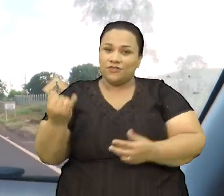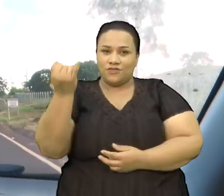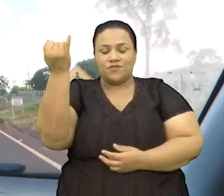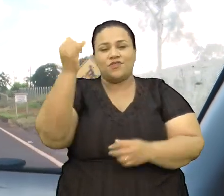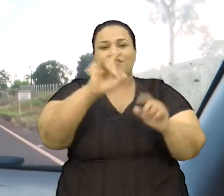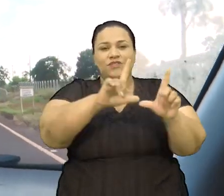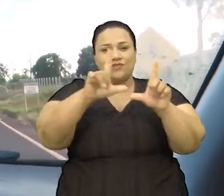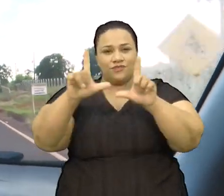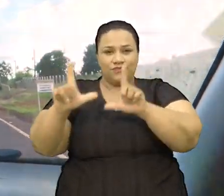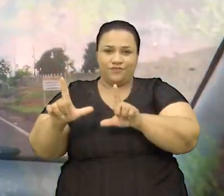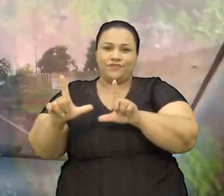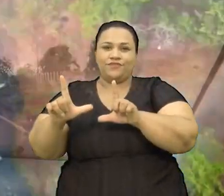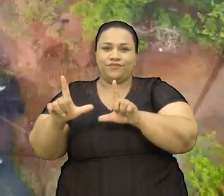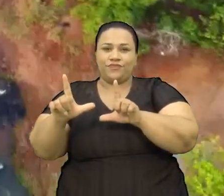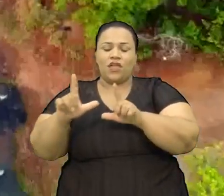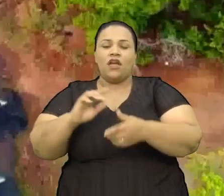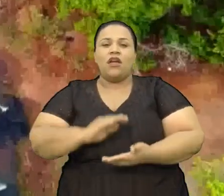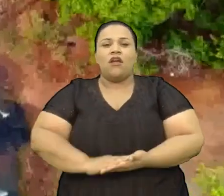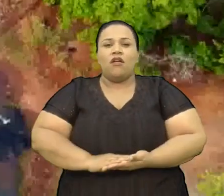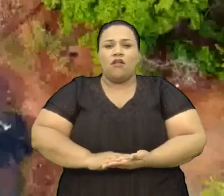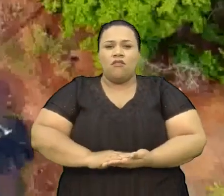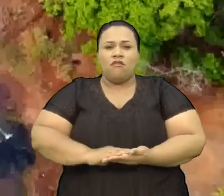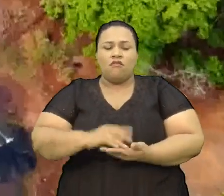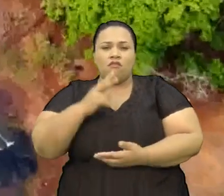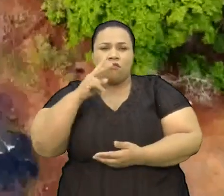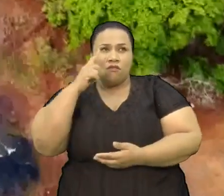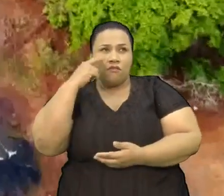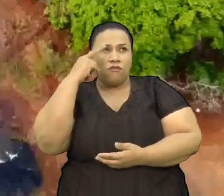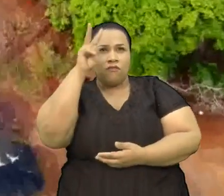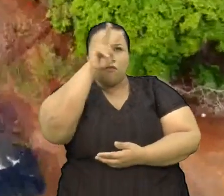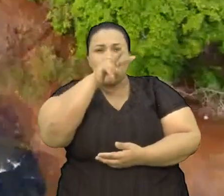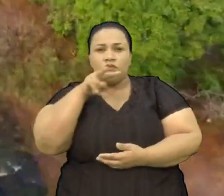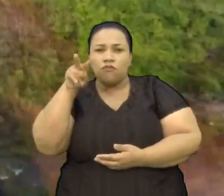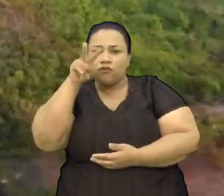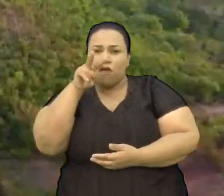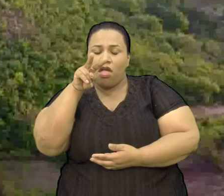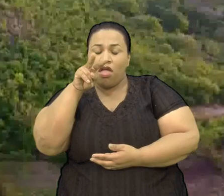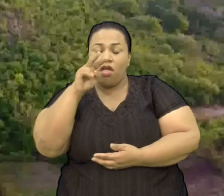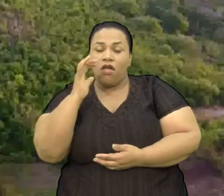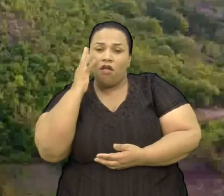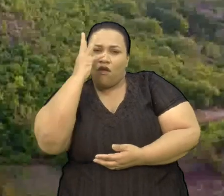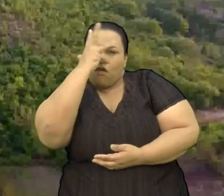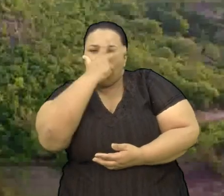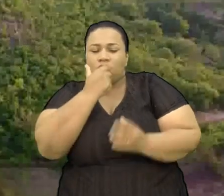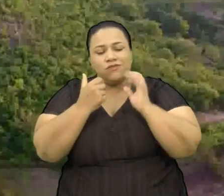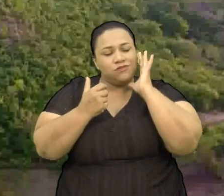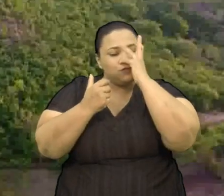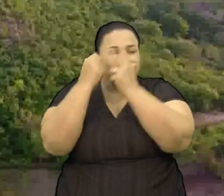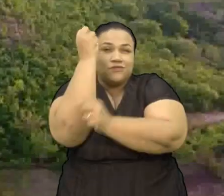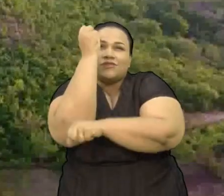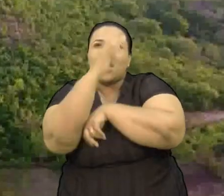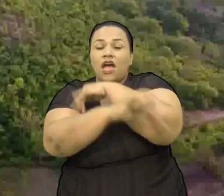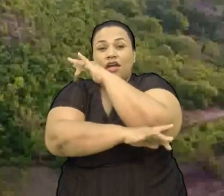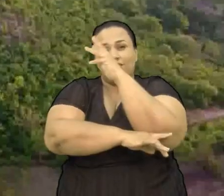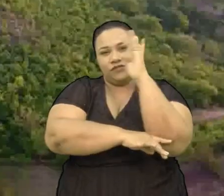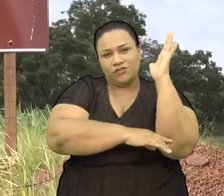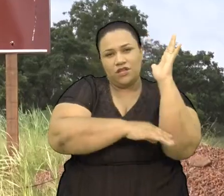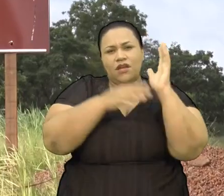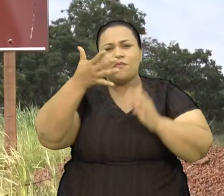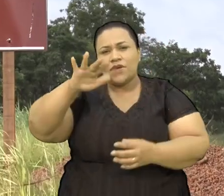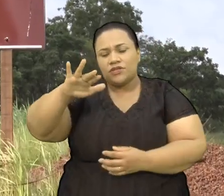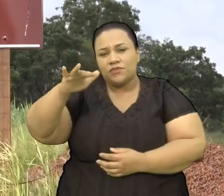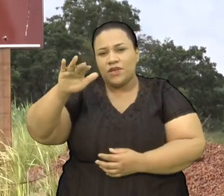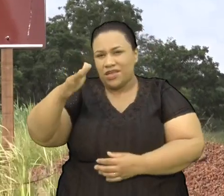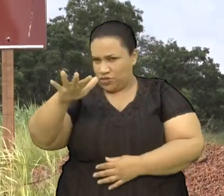Fomos presenteados com imagens de encher os olhos A aproximadamente 14 quilômetros da